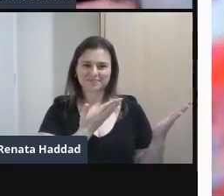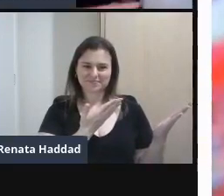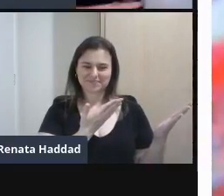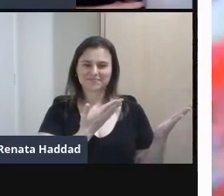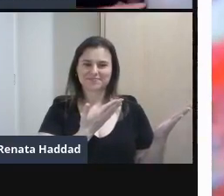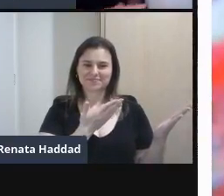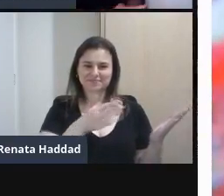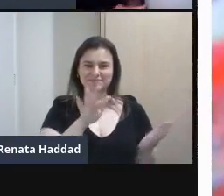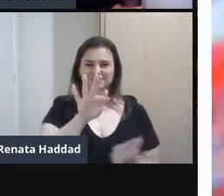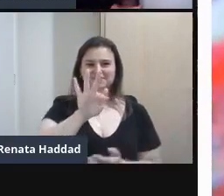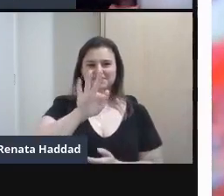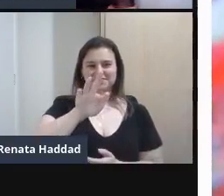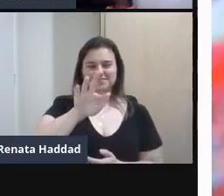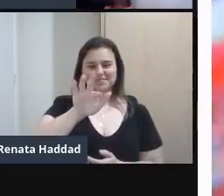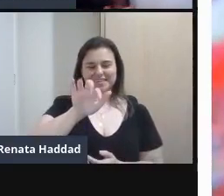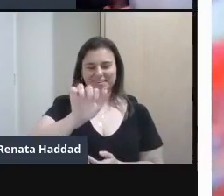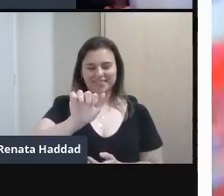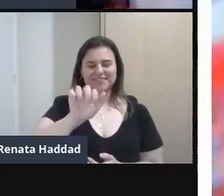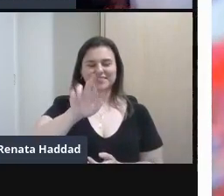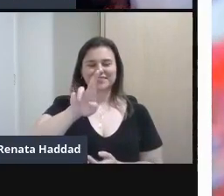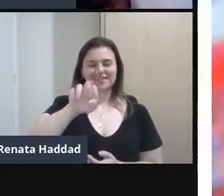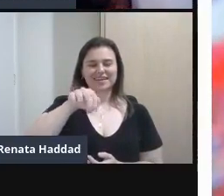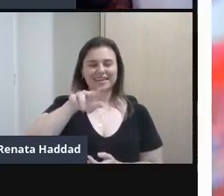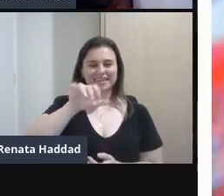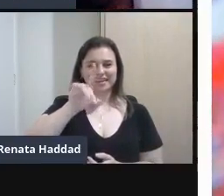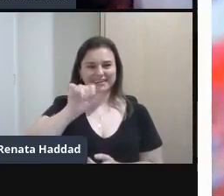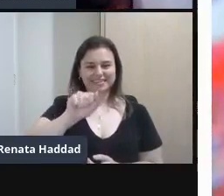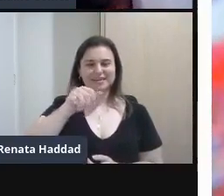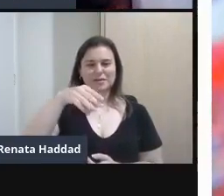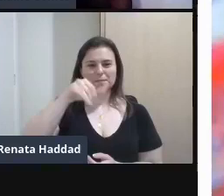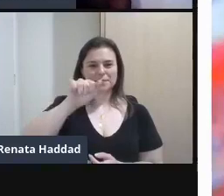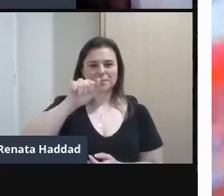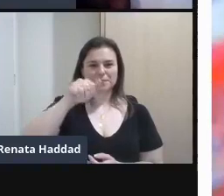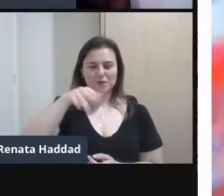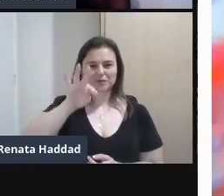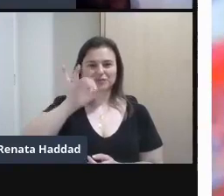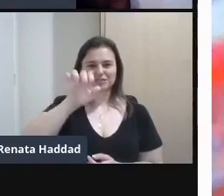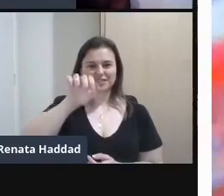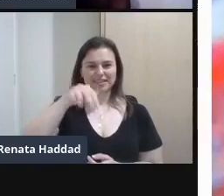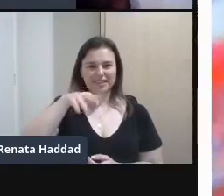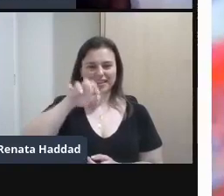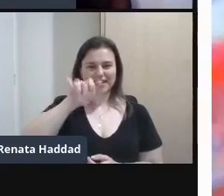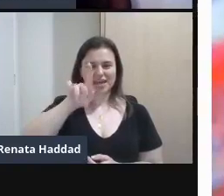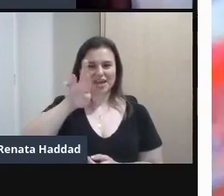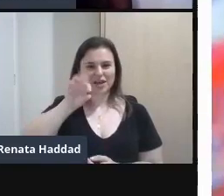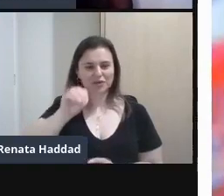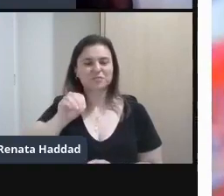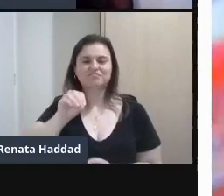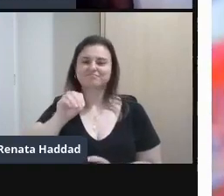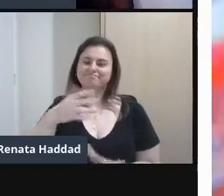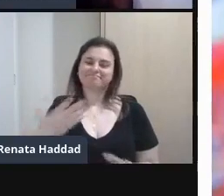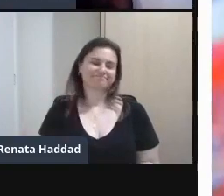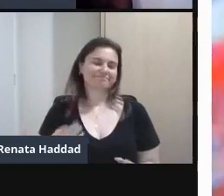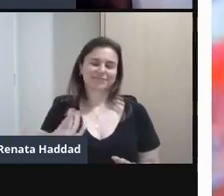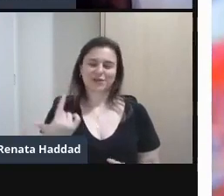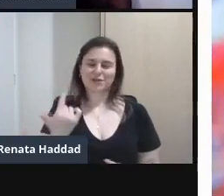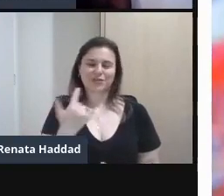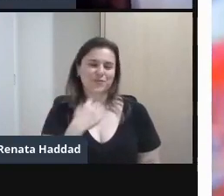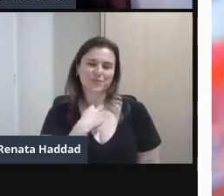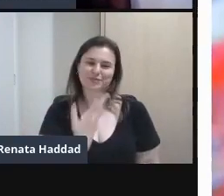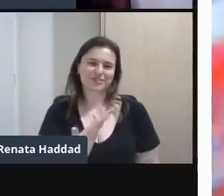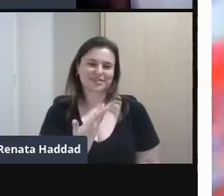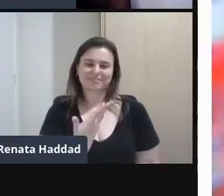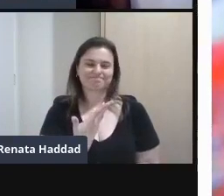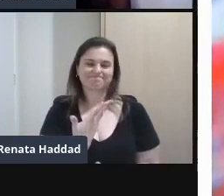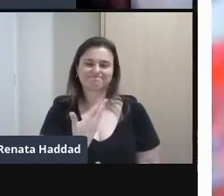Vanderlei Agora que é Fernanda Montenegro Não podia deixar aqui De mencionar Essa